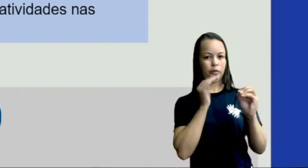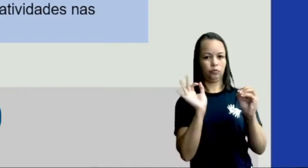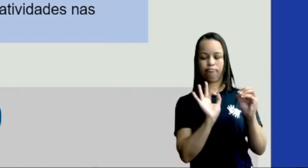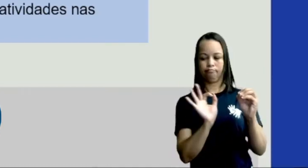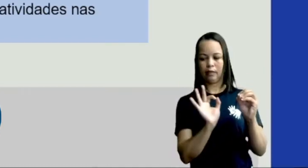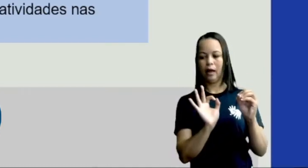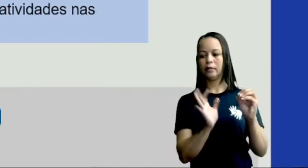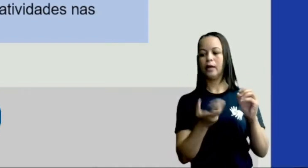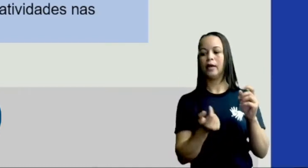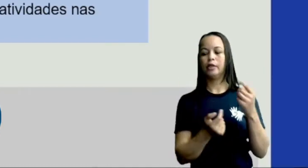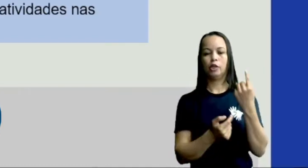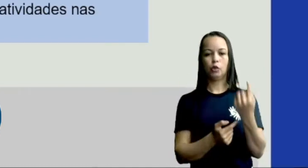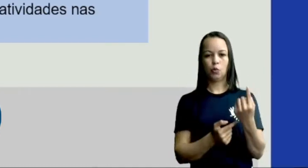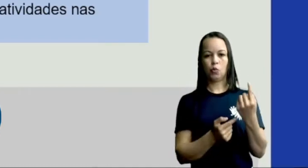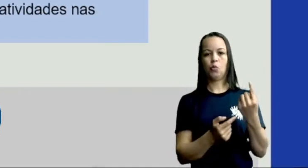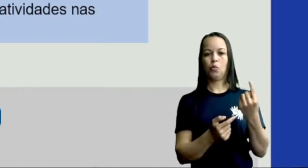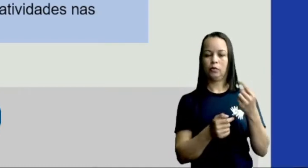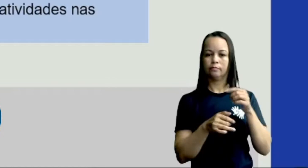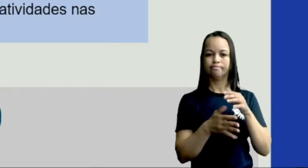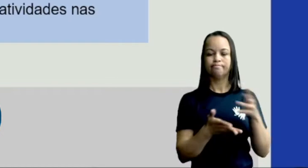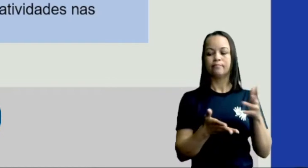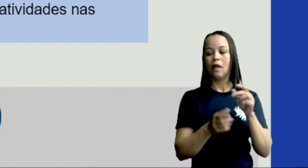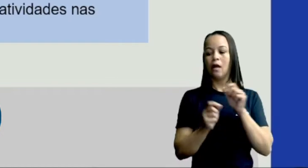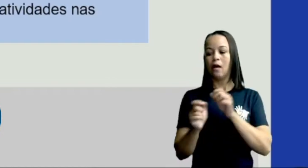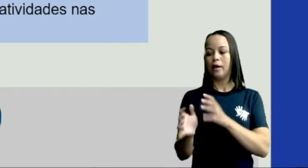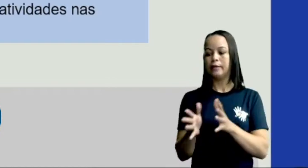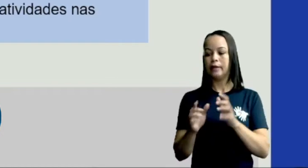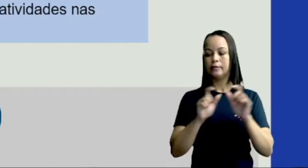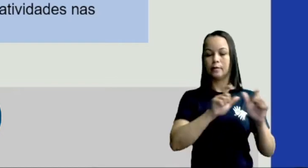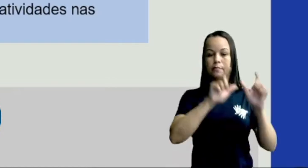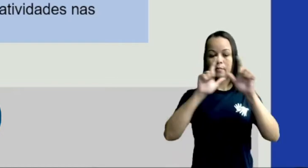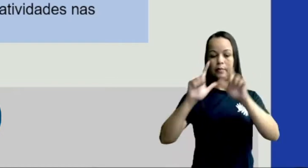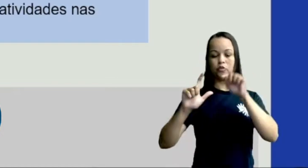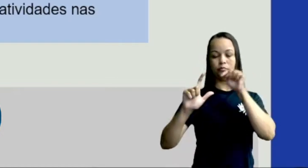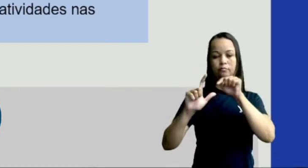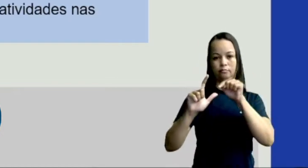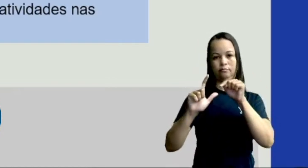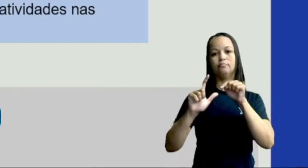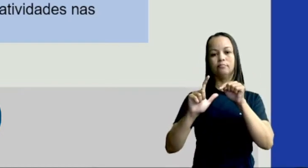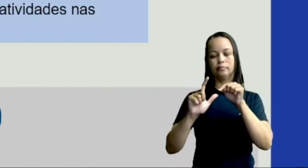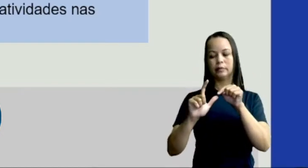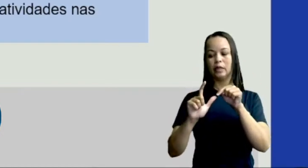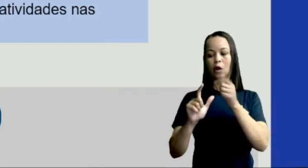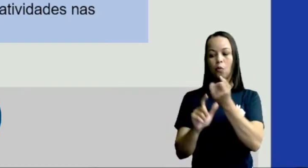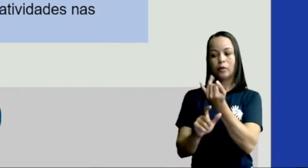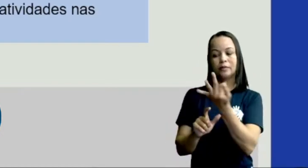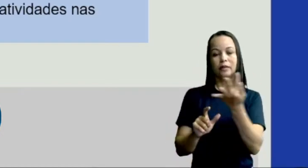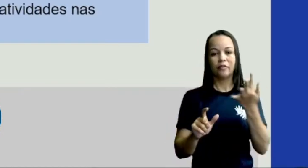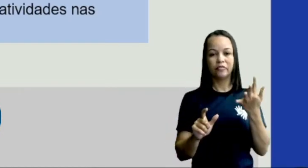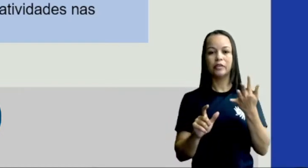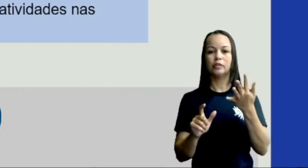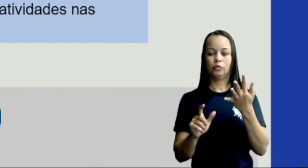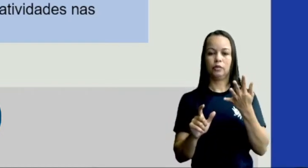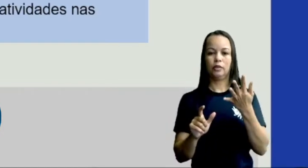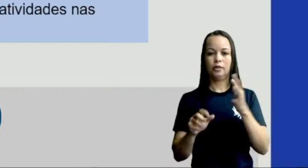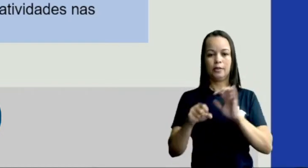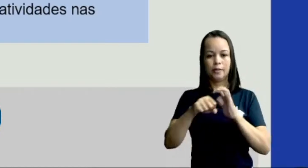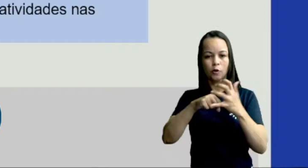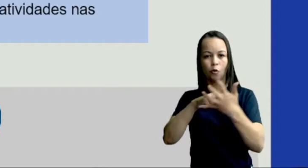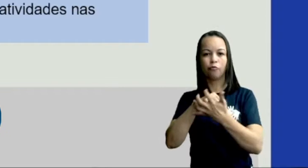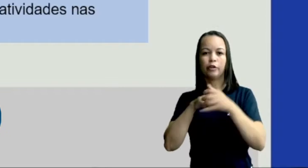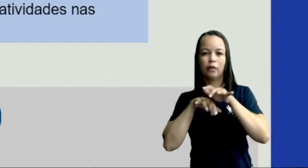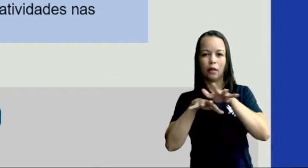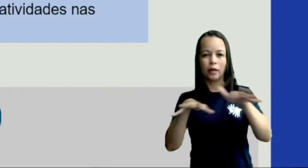a gente consegue ver nessa mesma imagem o quantitativo de casos confirmados